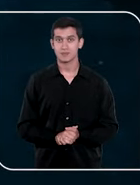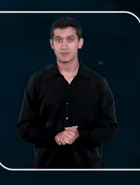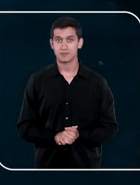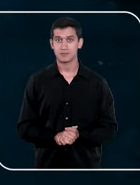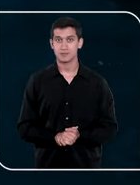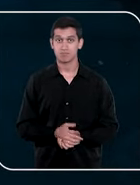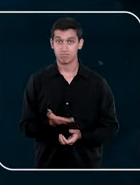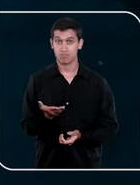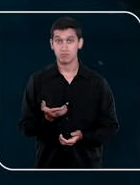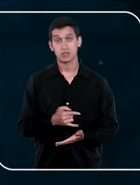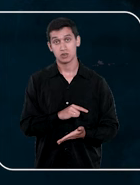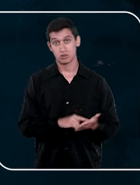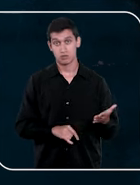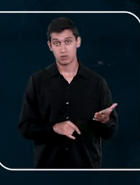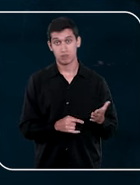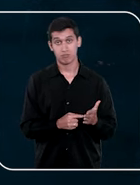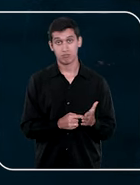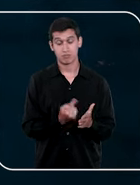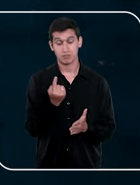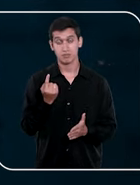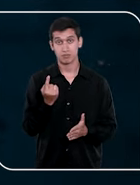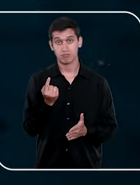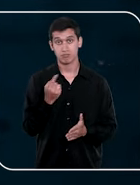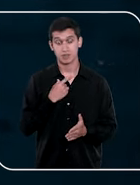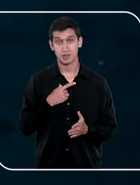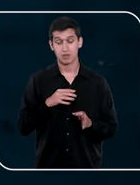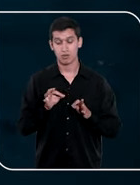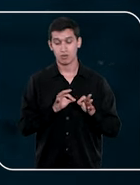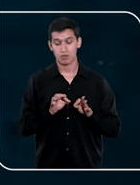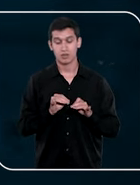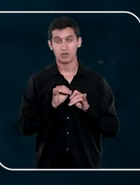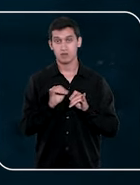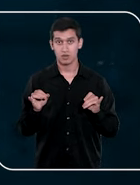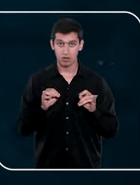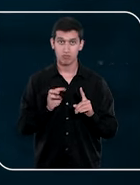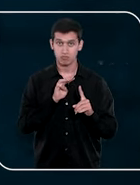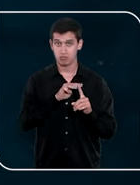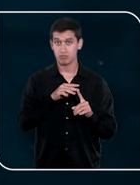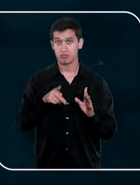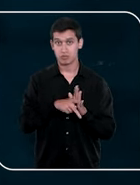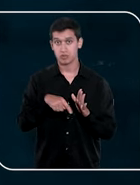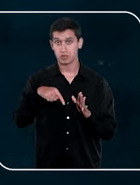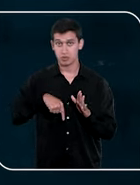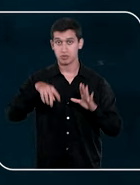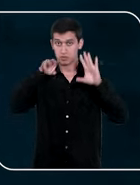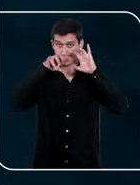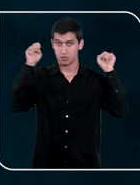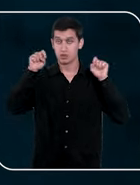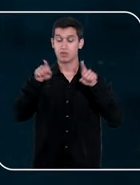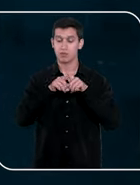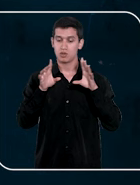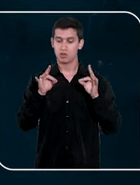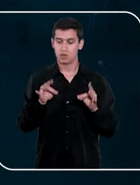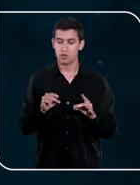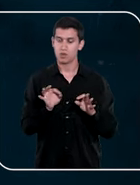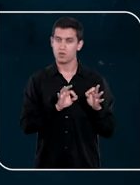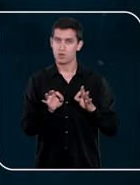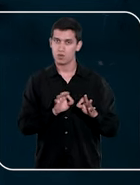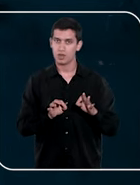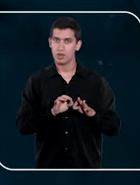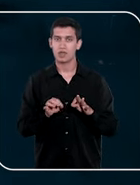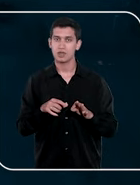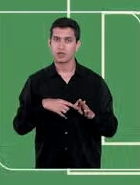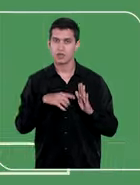Neste documento, pela primeira vez, foi delineada a missão do Tribunal e definidas as diretrizes